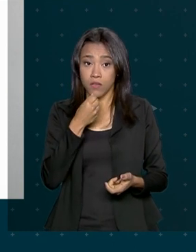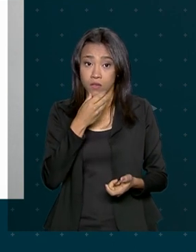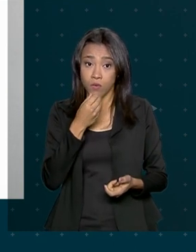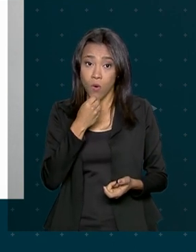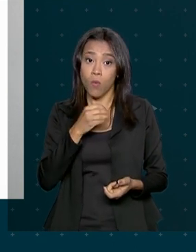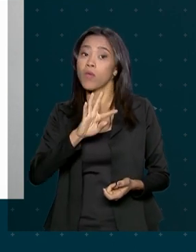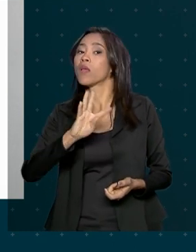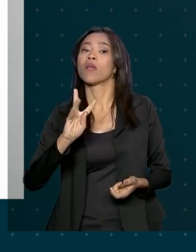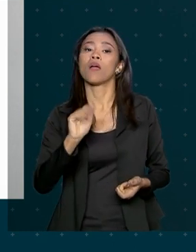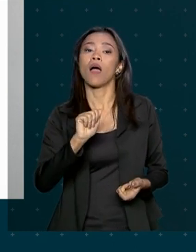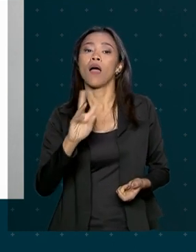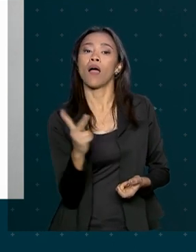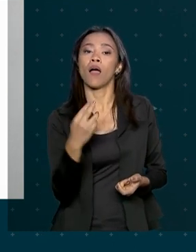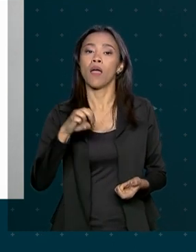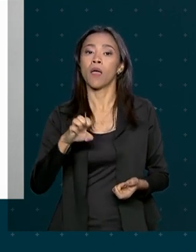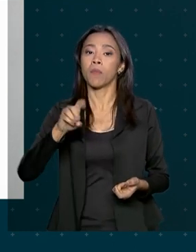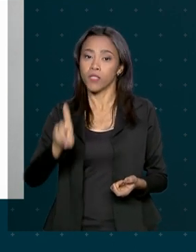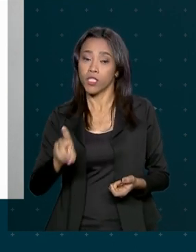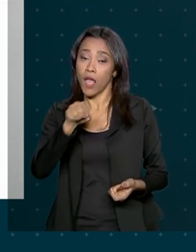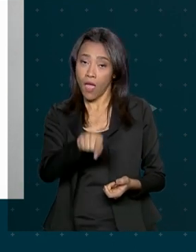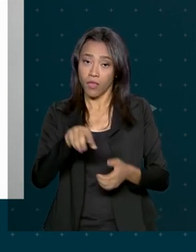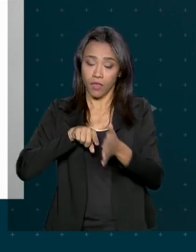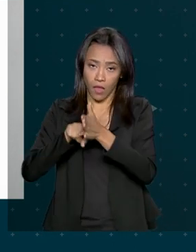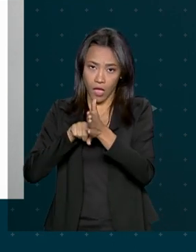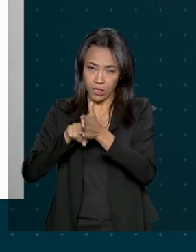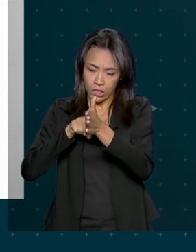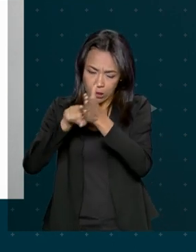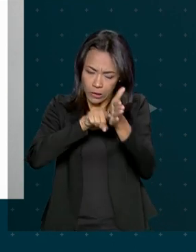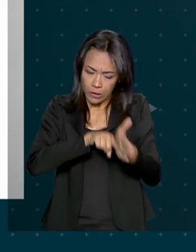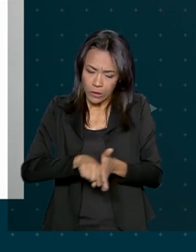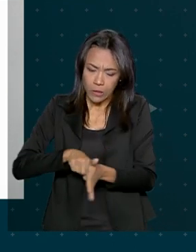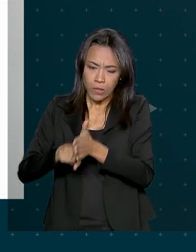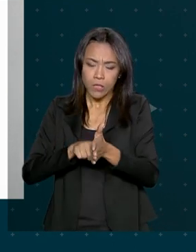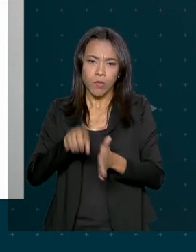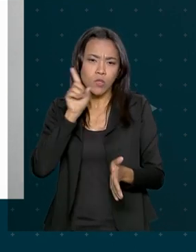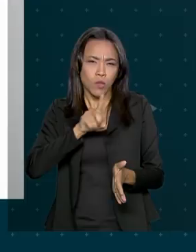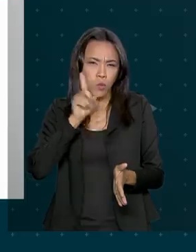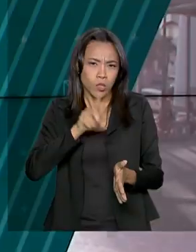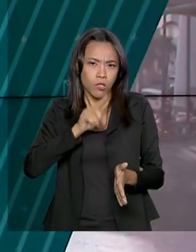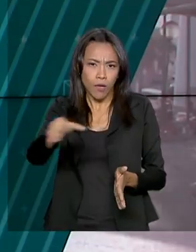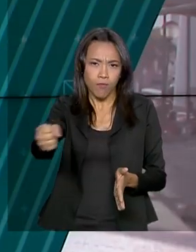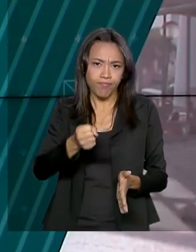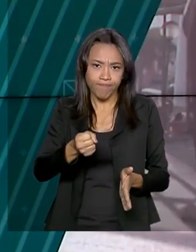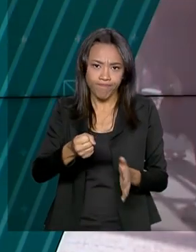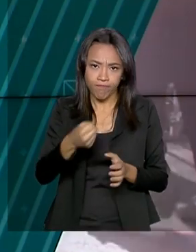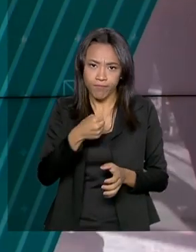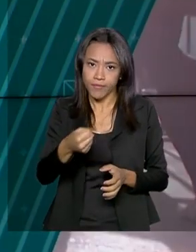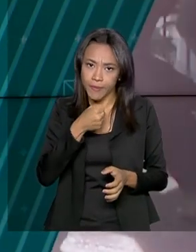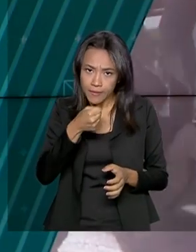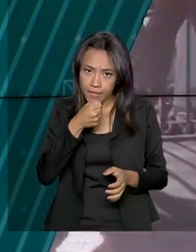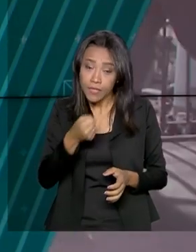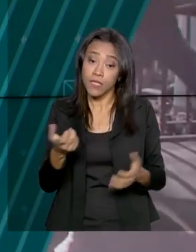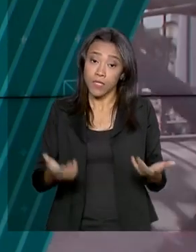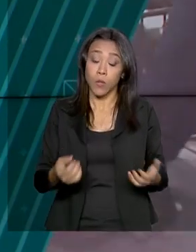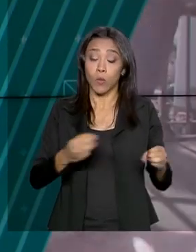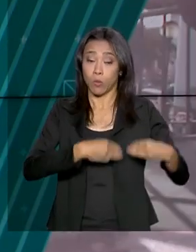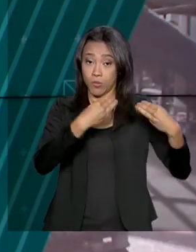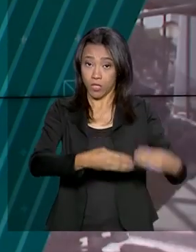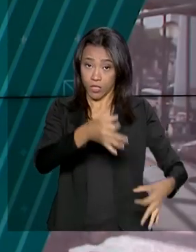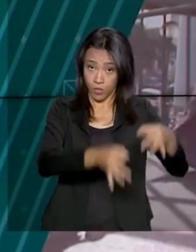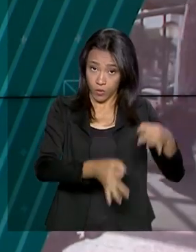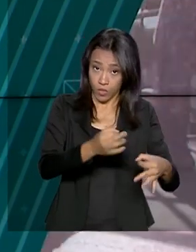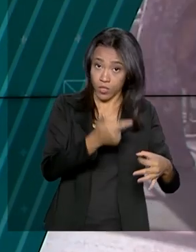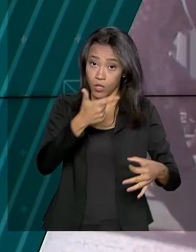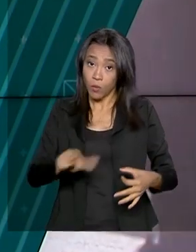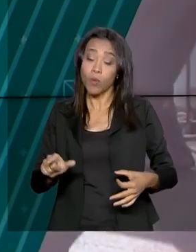Ibrahim, que está sendo procurado pelos Estados Unidos para interrogatório. Os ministérios da Justiça e Segurança